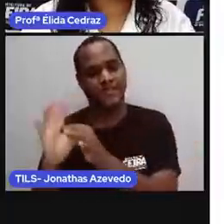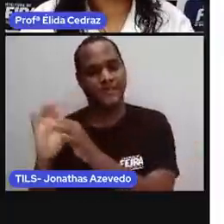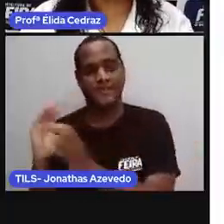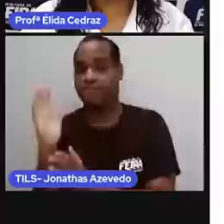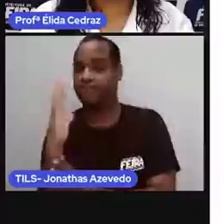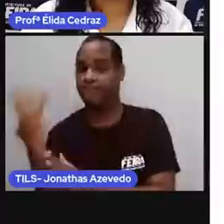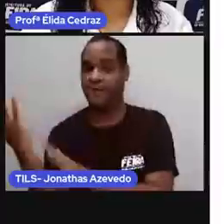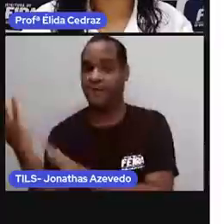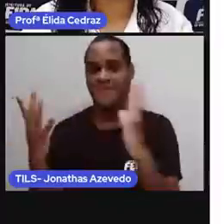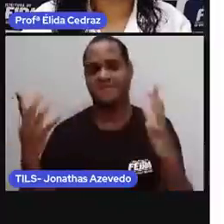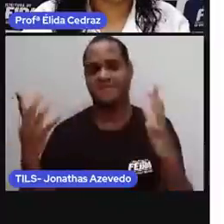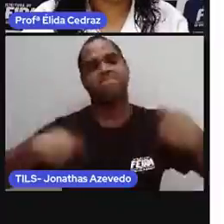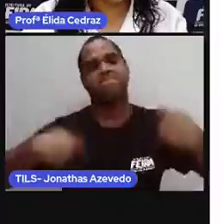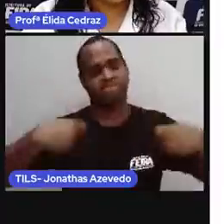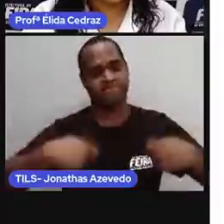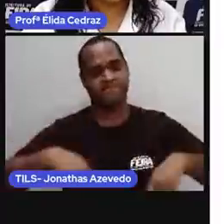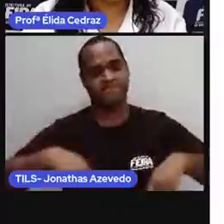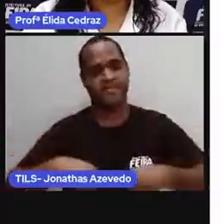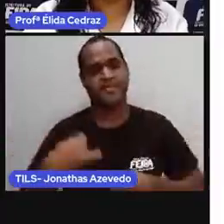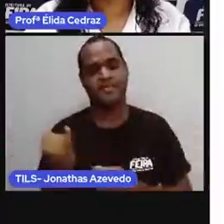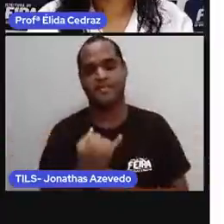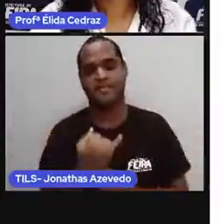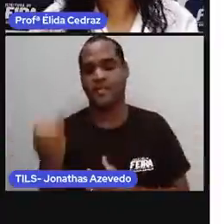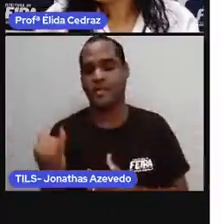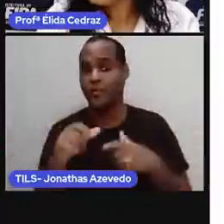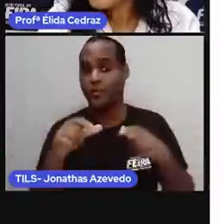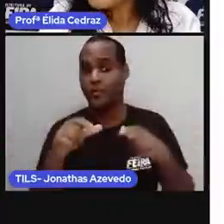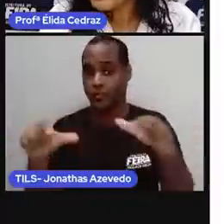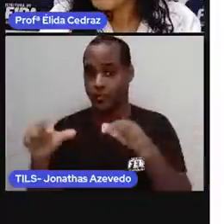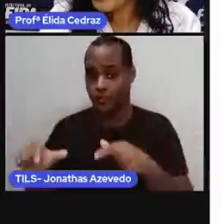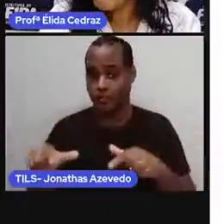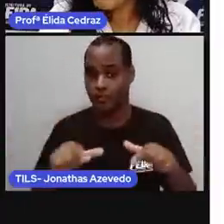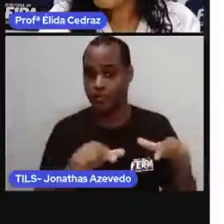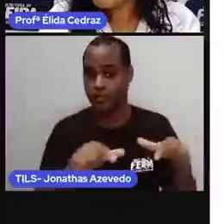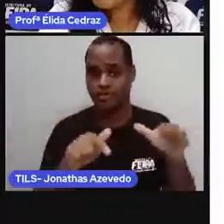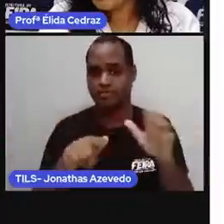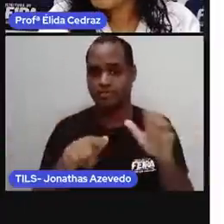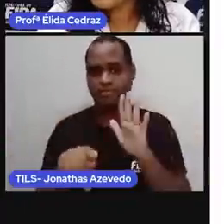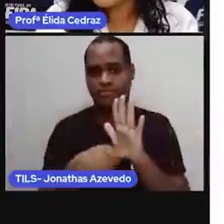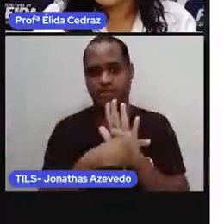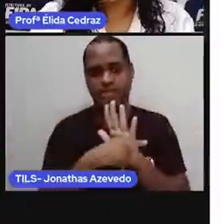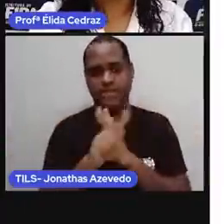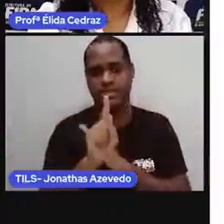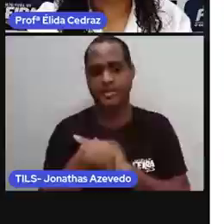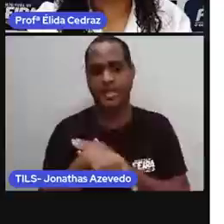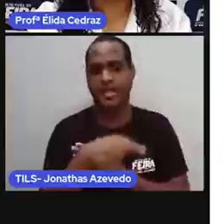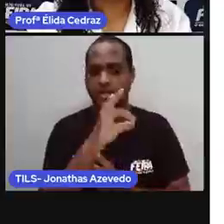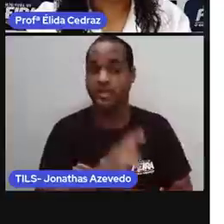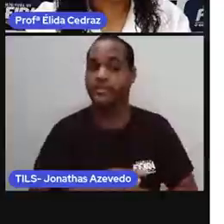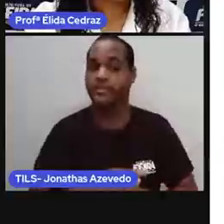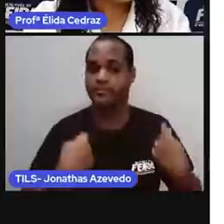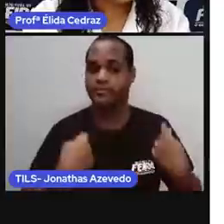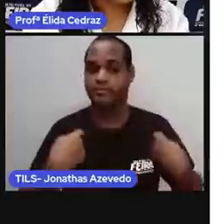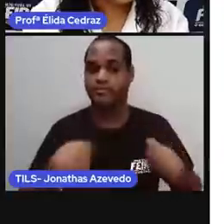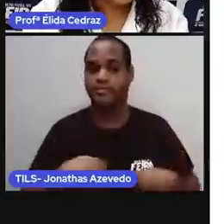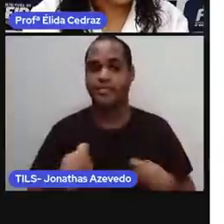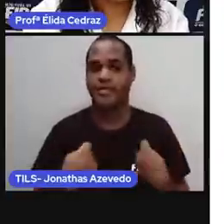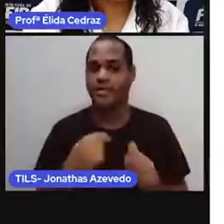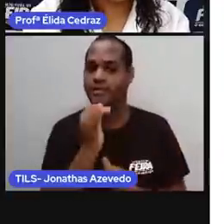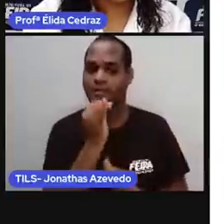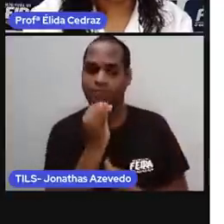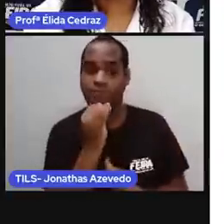cada espécie no seu lugar de origem. No desenho que a Pró trouxe, todos os bichos estão